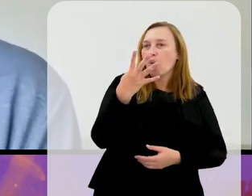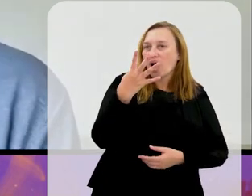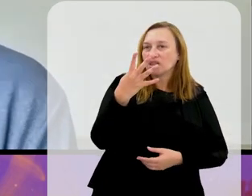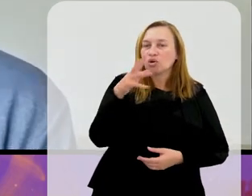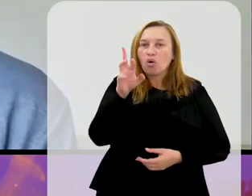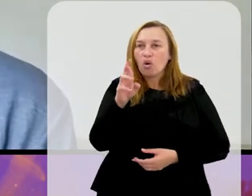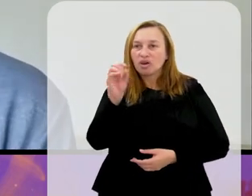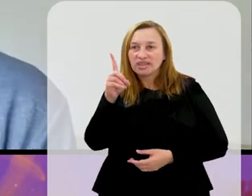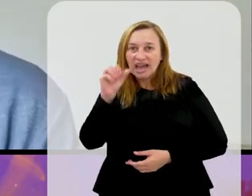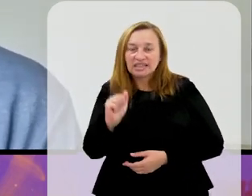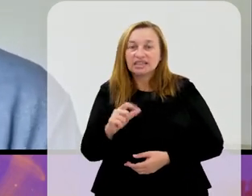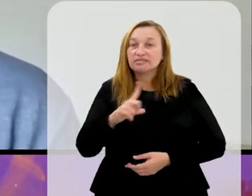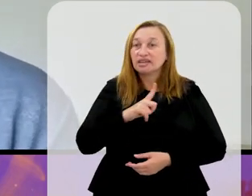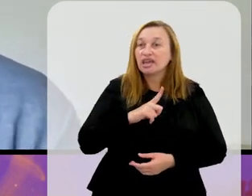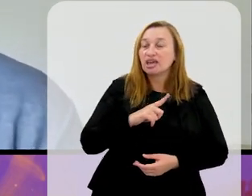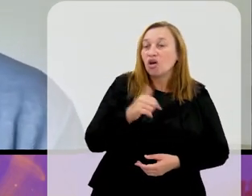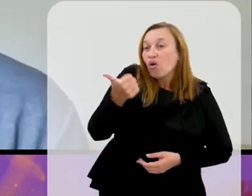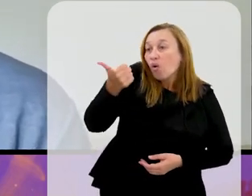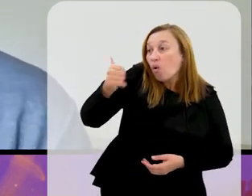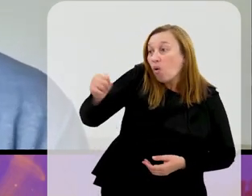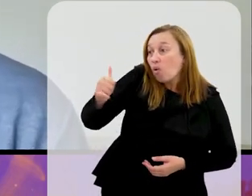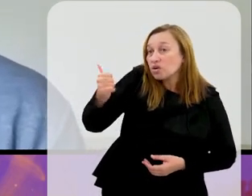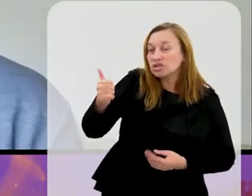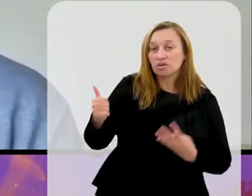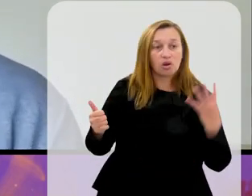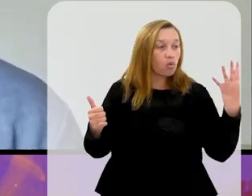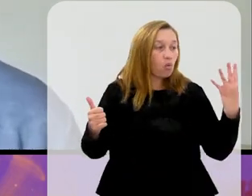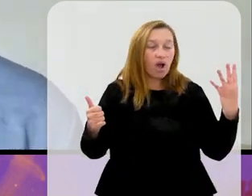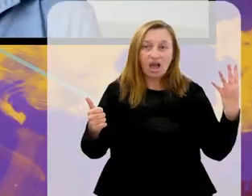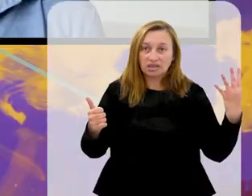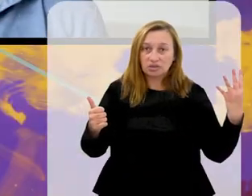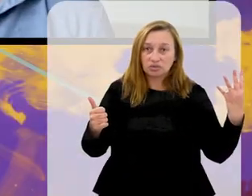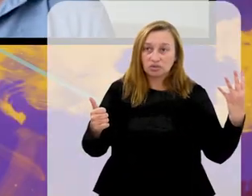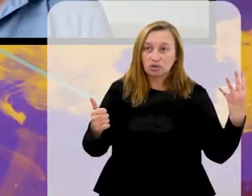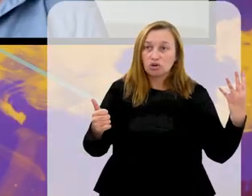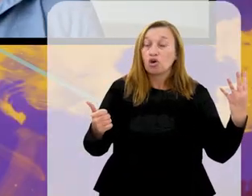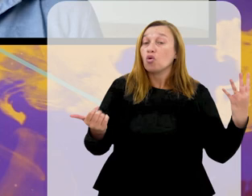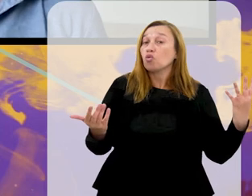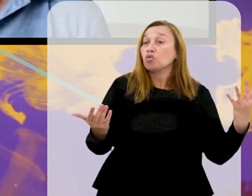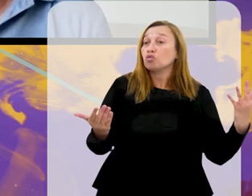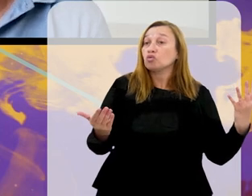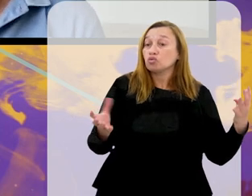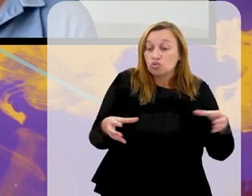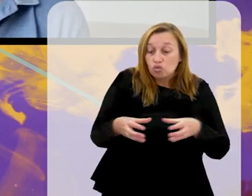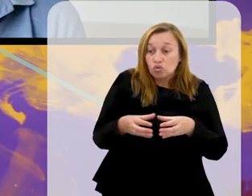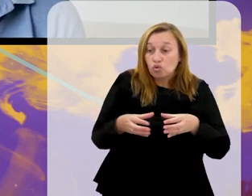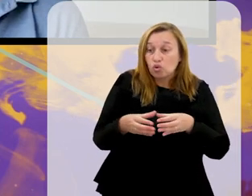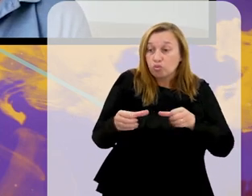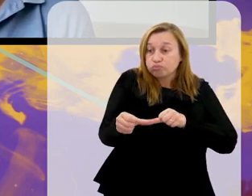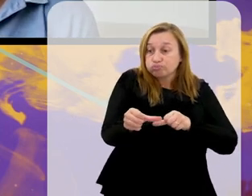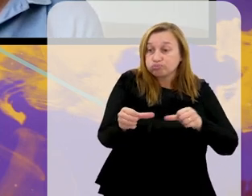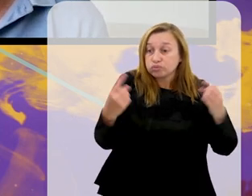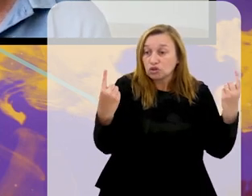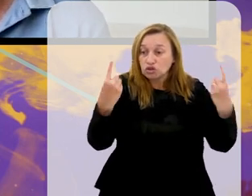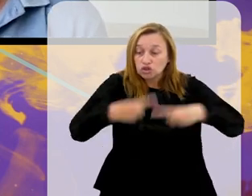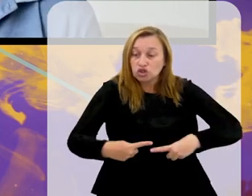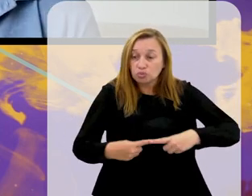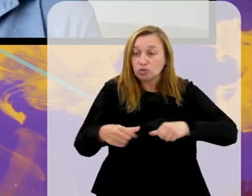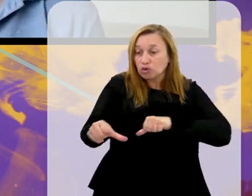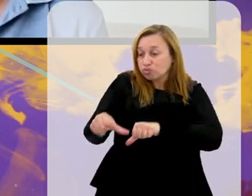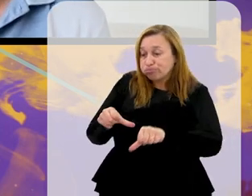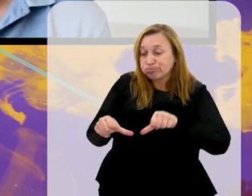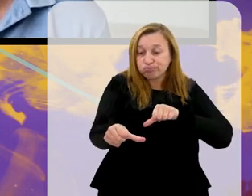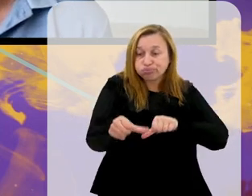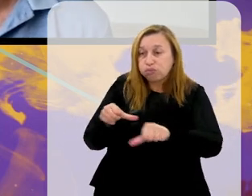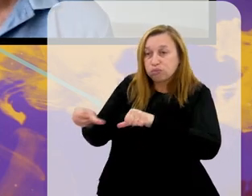quatro rodadas. São 11? Eles jogam quatro, quase a metade, com um time alternativo, que é outro termo novo. Você gosta muito dos termos novos, não Rui?